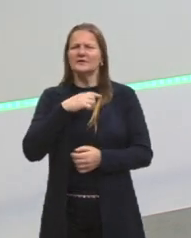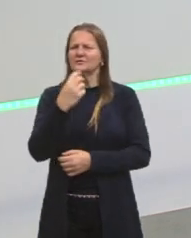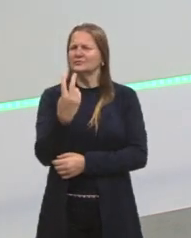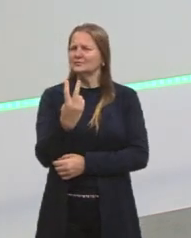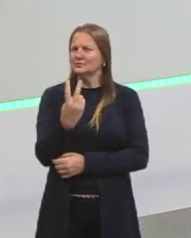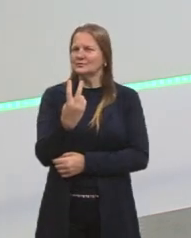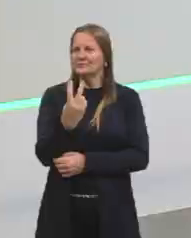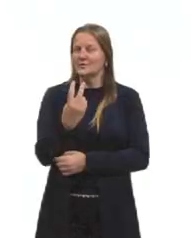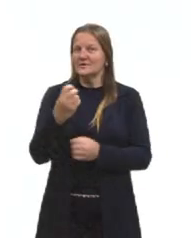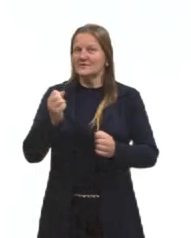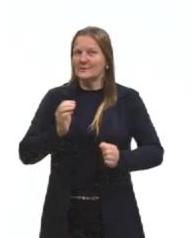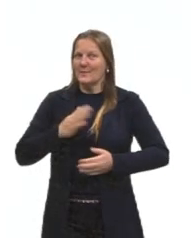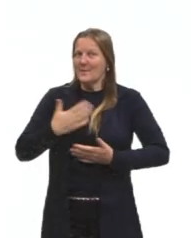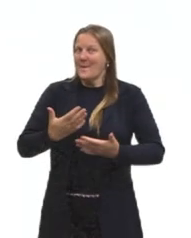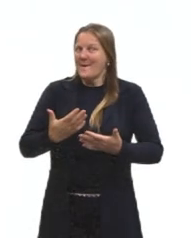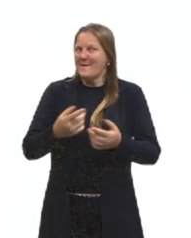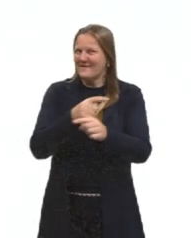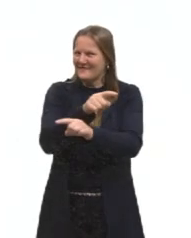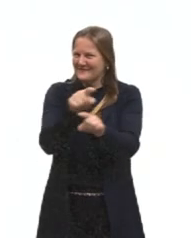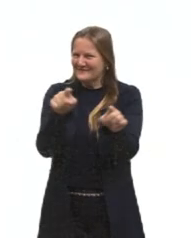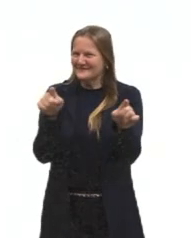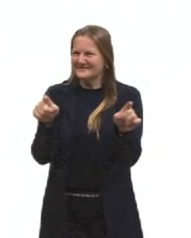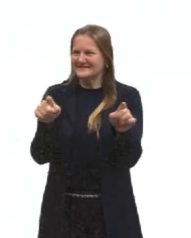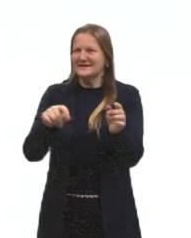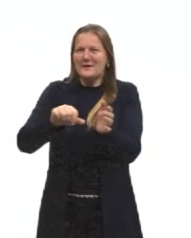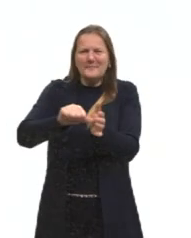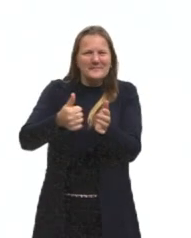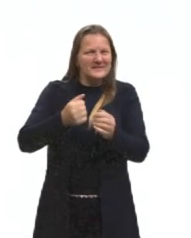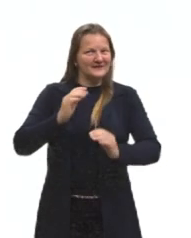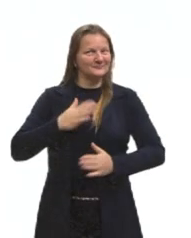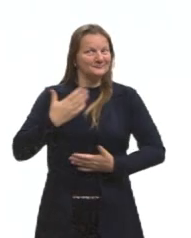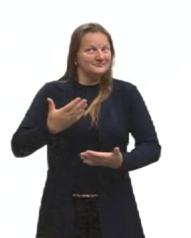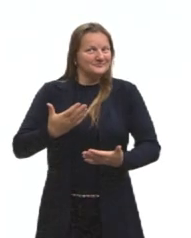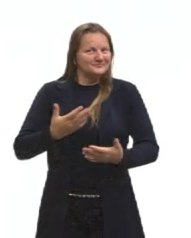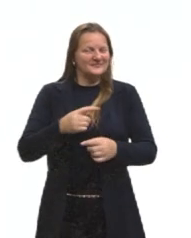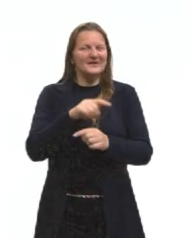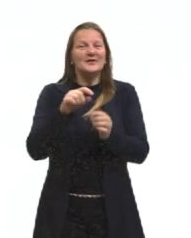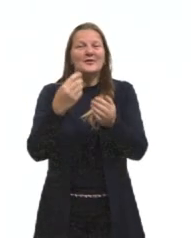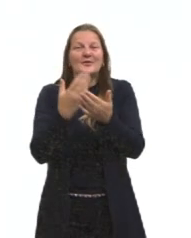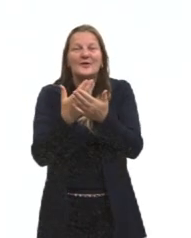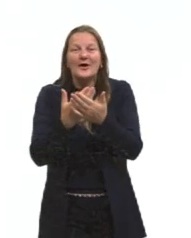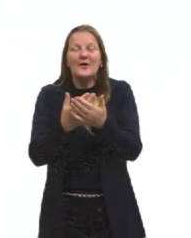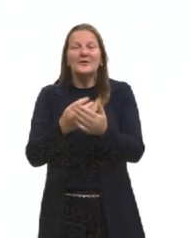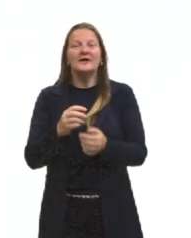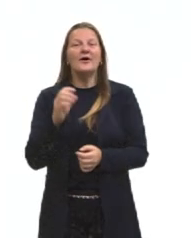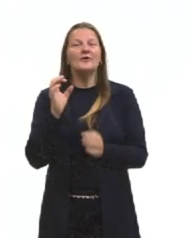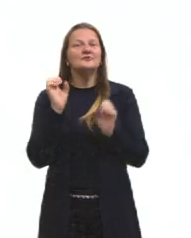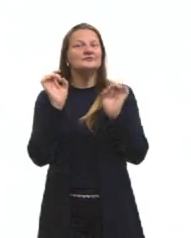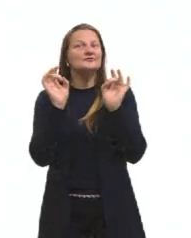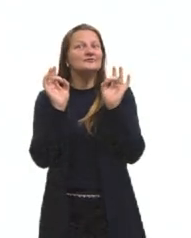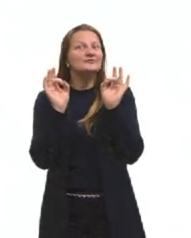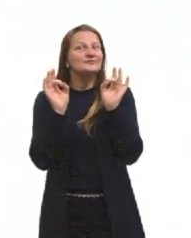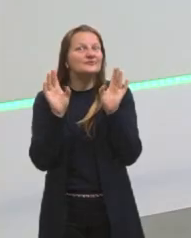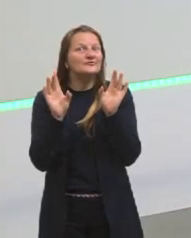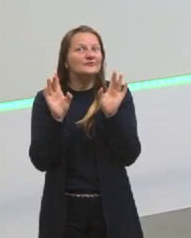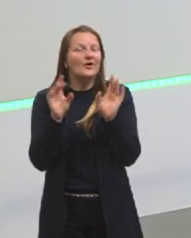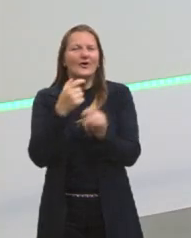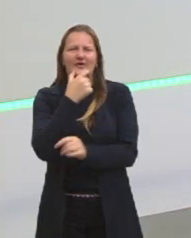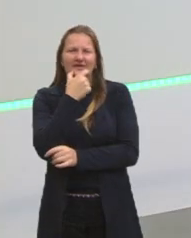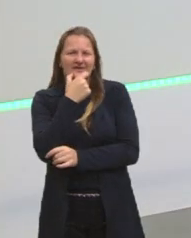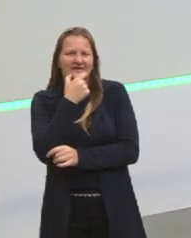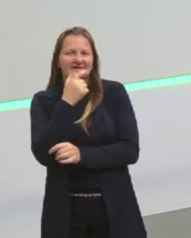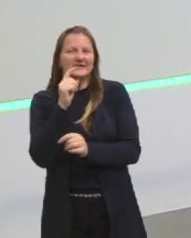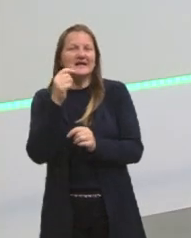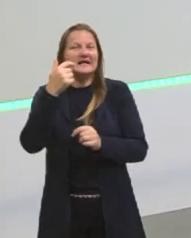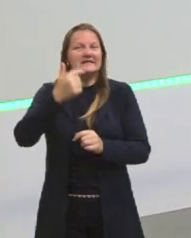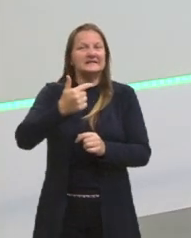surpresas para vocês. A primeira delas é que a nossa aula não vai versar somente sobre a língua inglesa